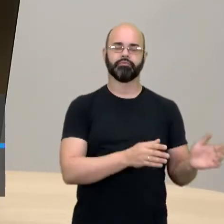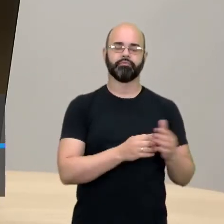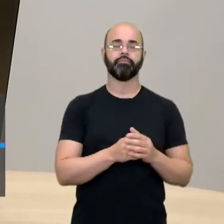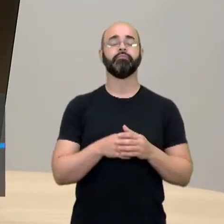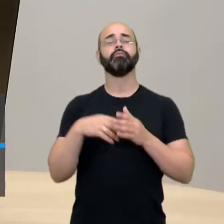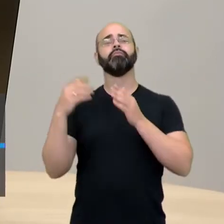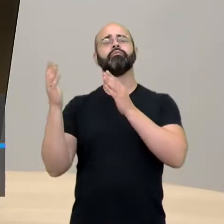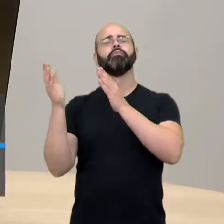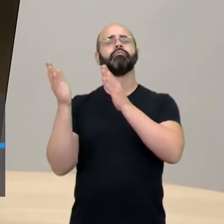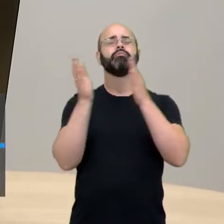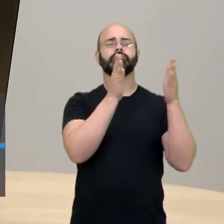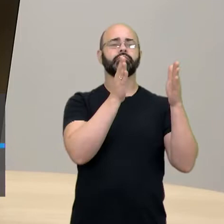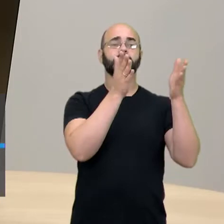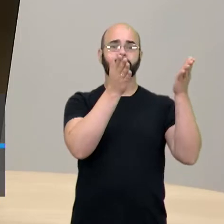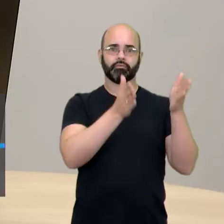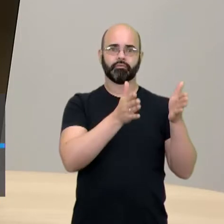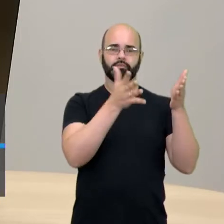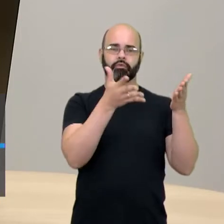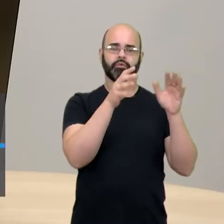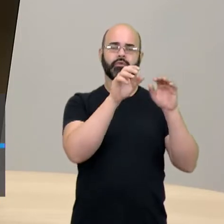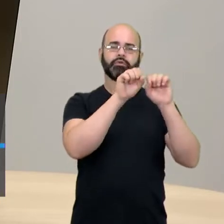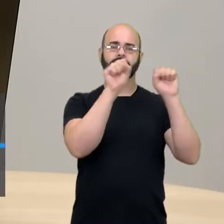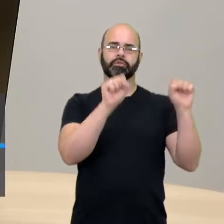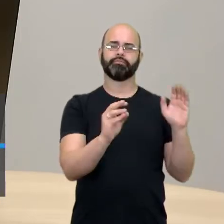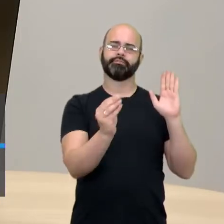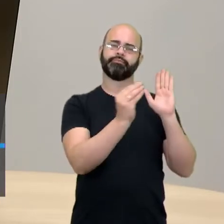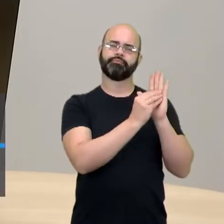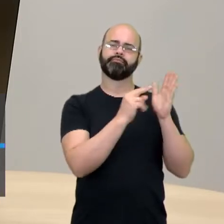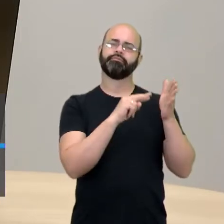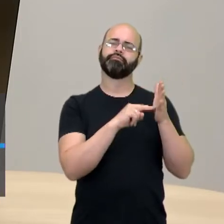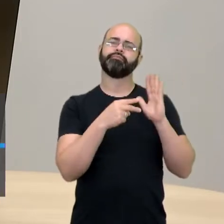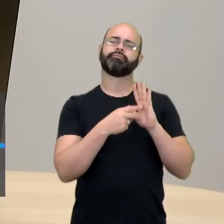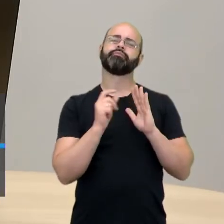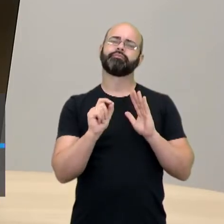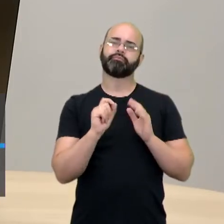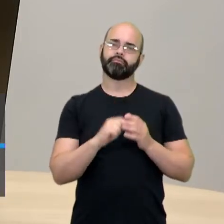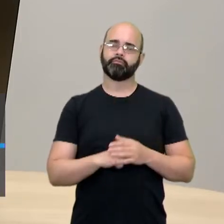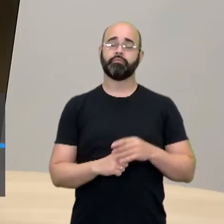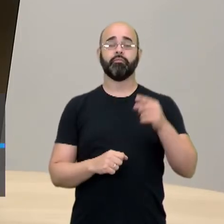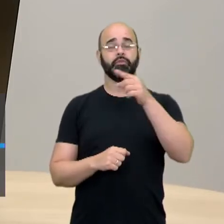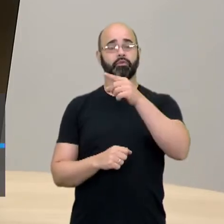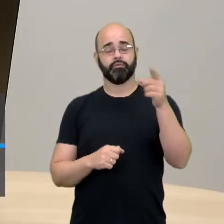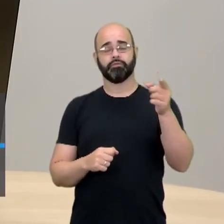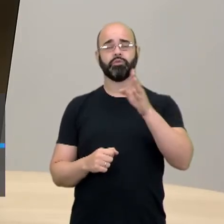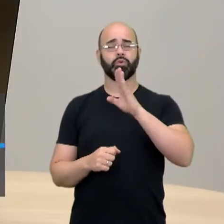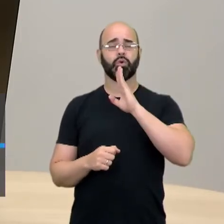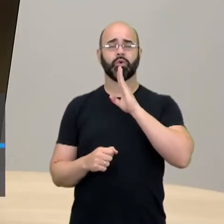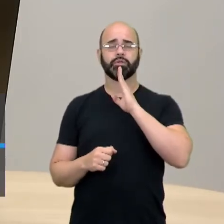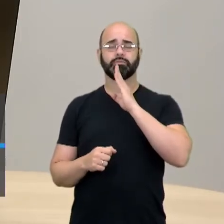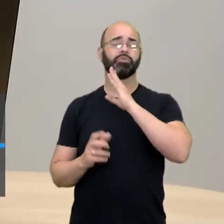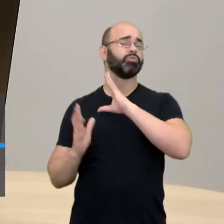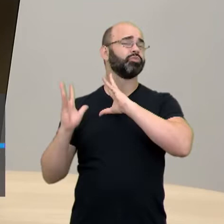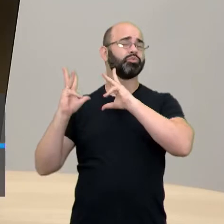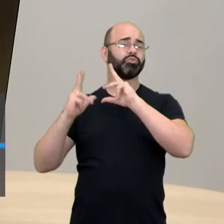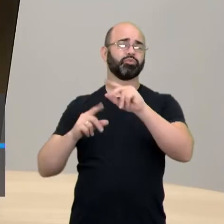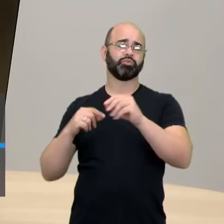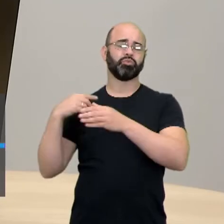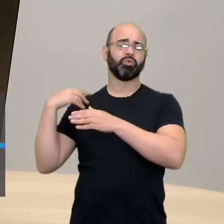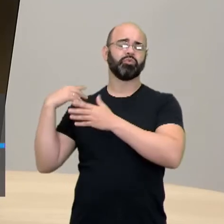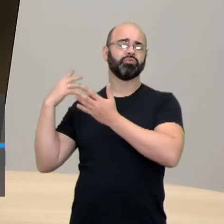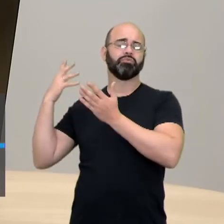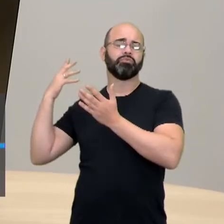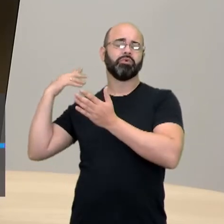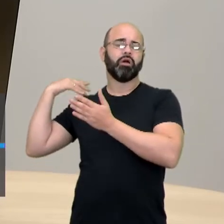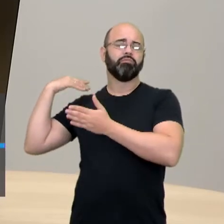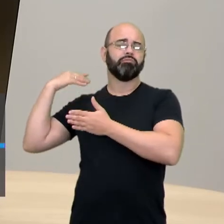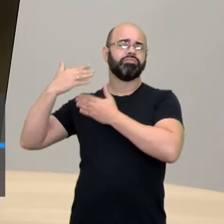isso? Todos os aprendizados, todos os conhecimentos que vocês construíram até aqui, conjuntamente também com